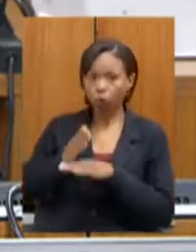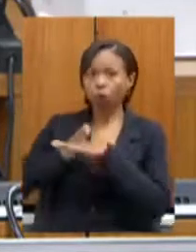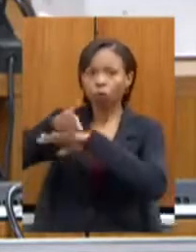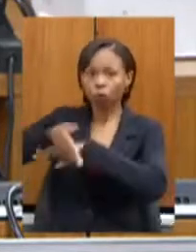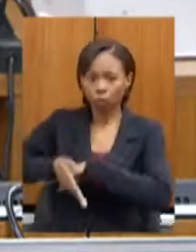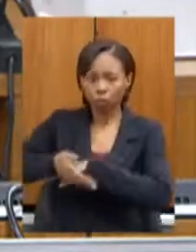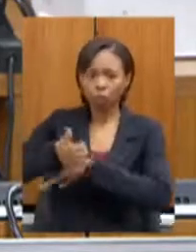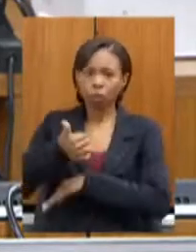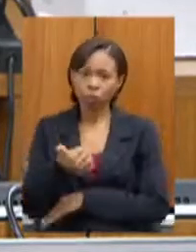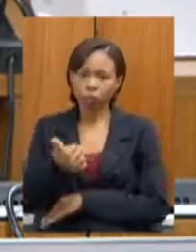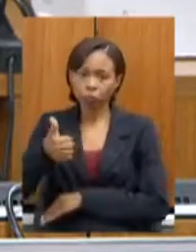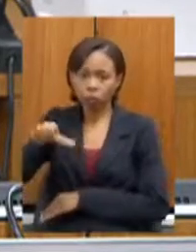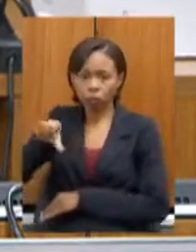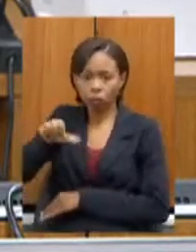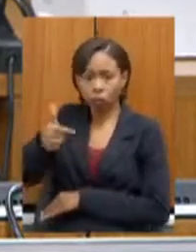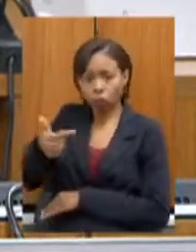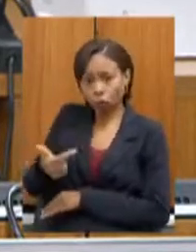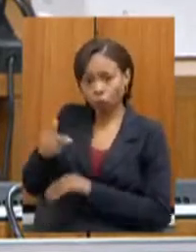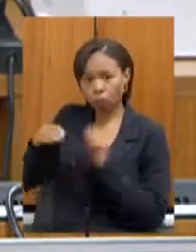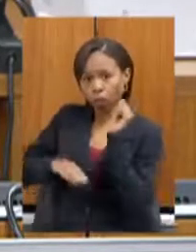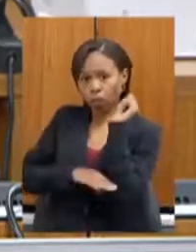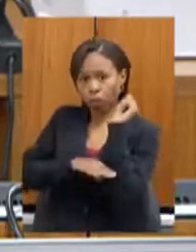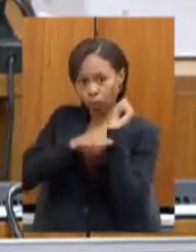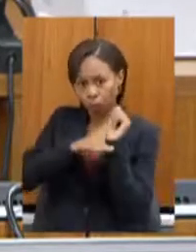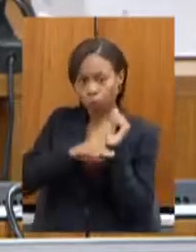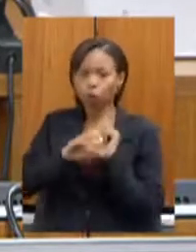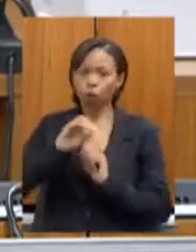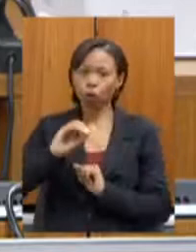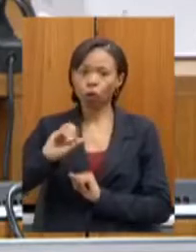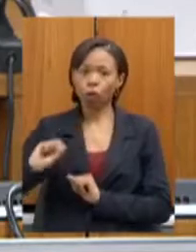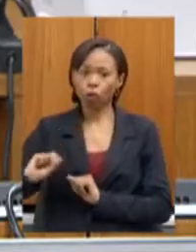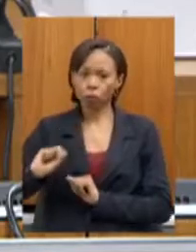192 apartamentos tivemos aí a ordem de serviço. Vamos passar?